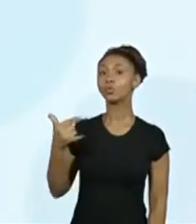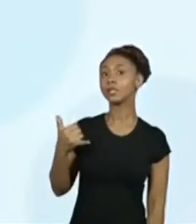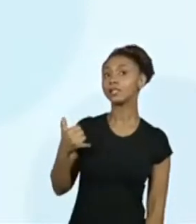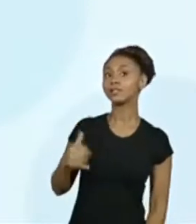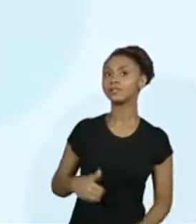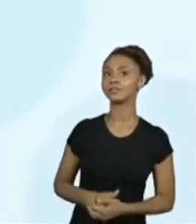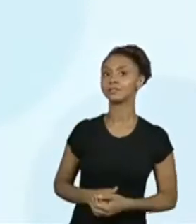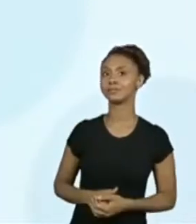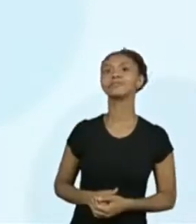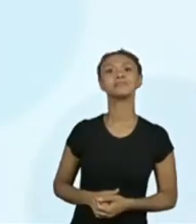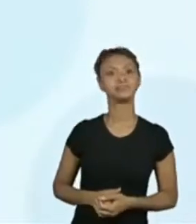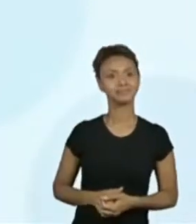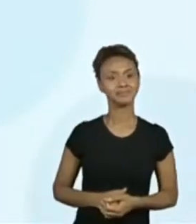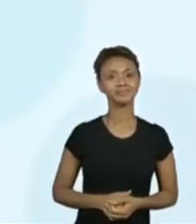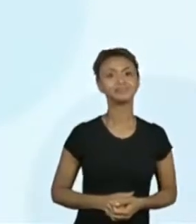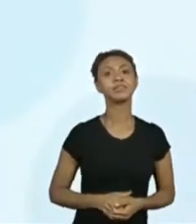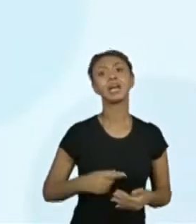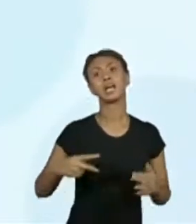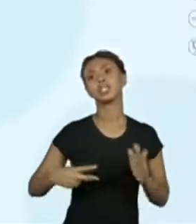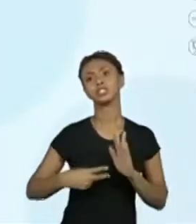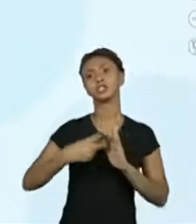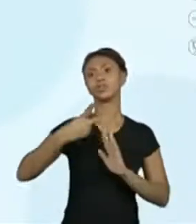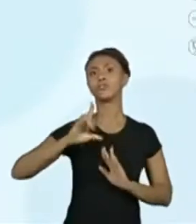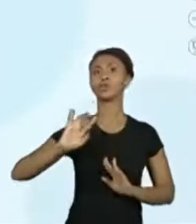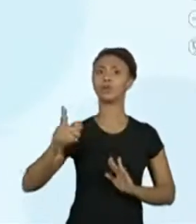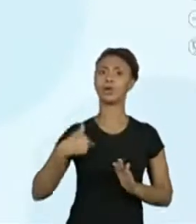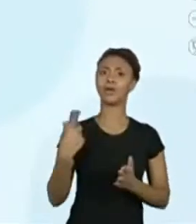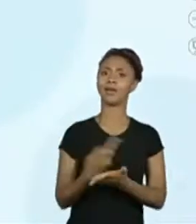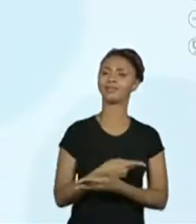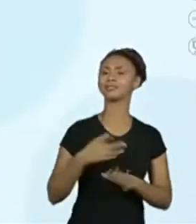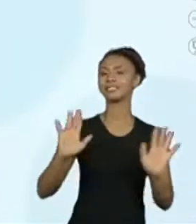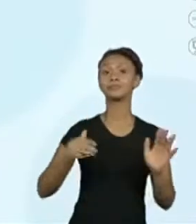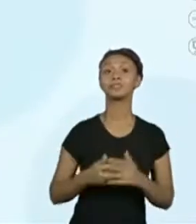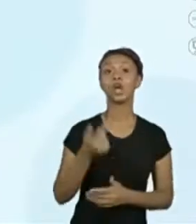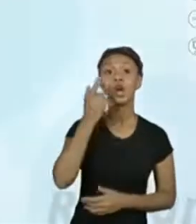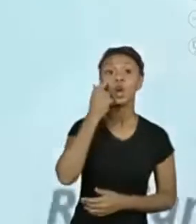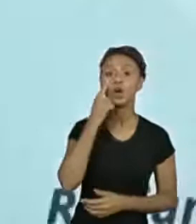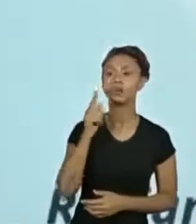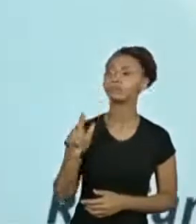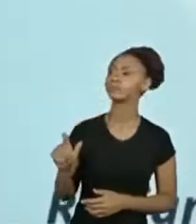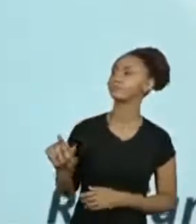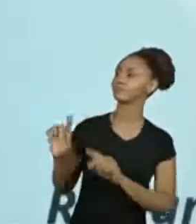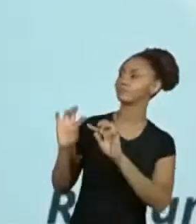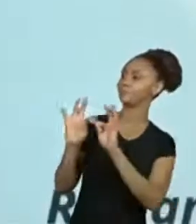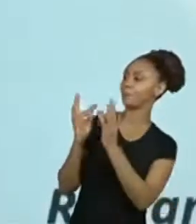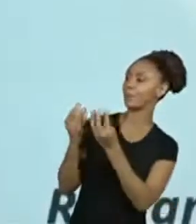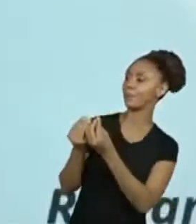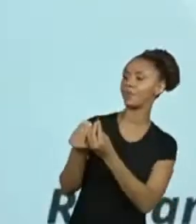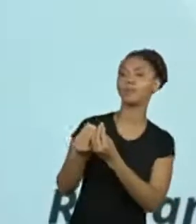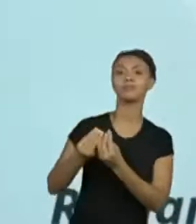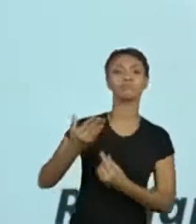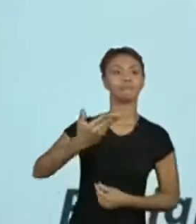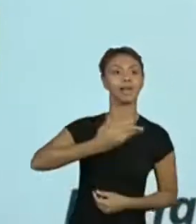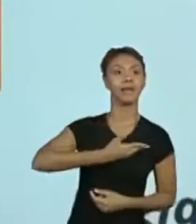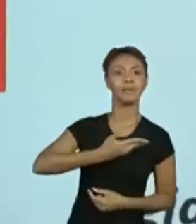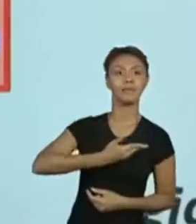Ó, essa semana é a segunda vez só que eu faço isso, né? Olha só. Família, amigos,